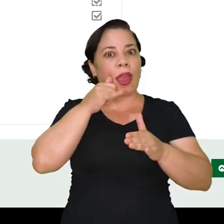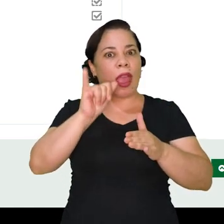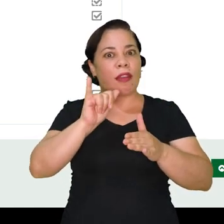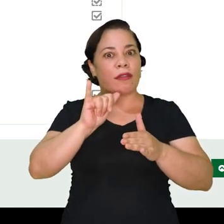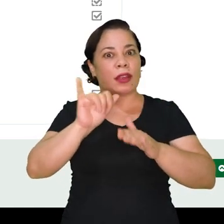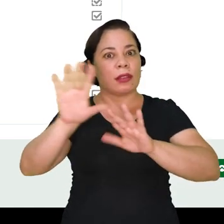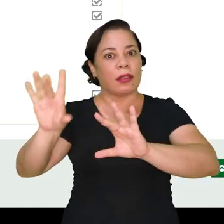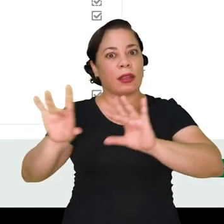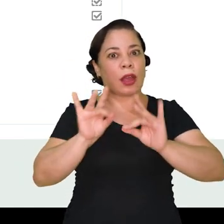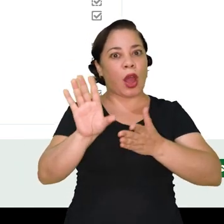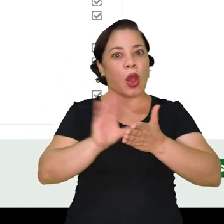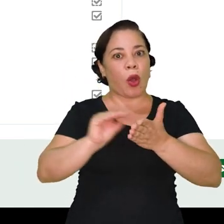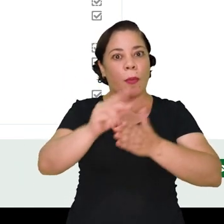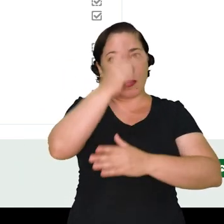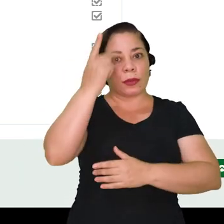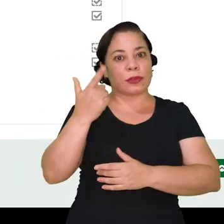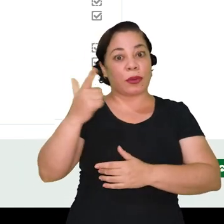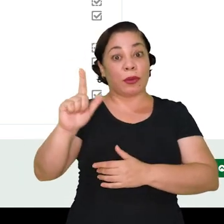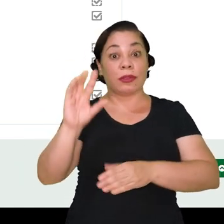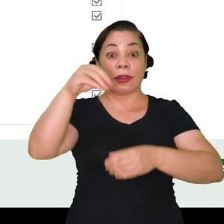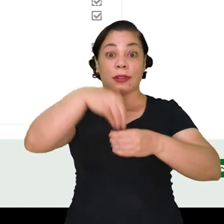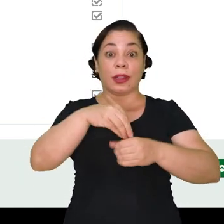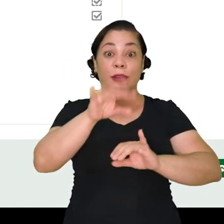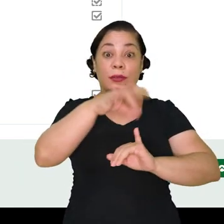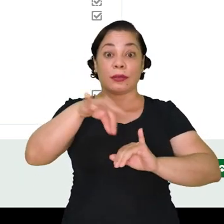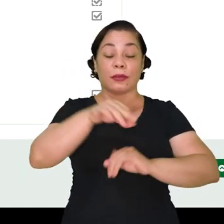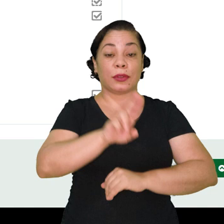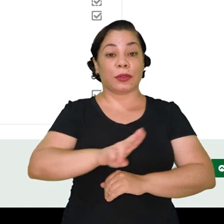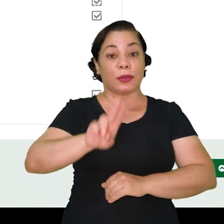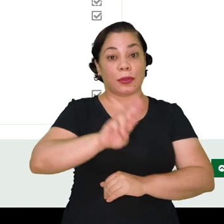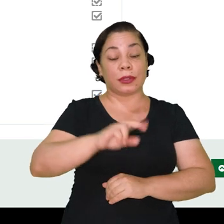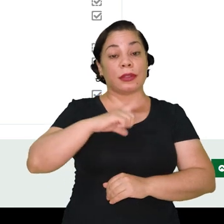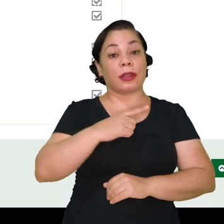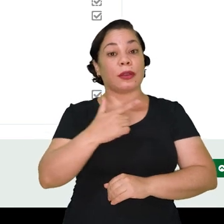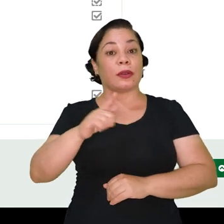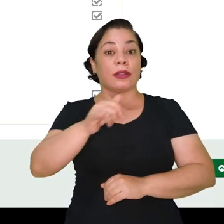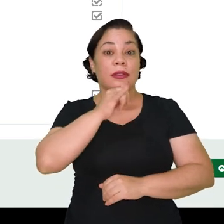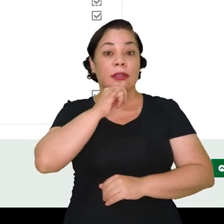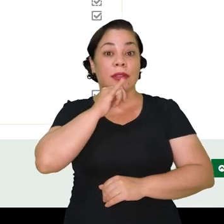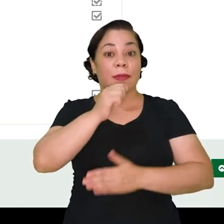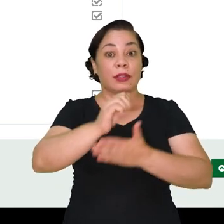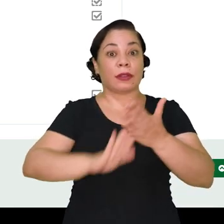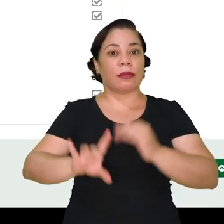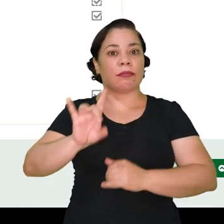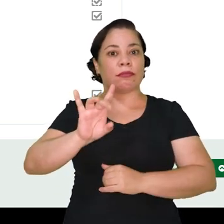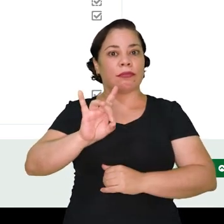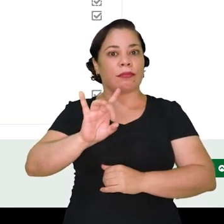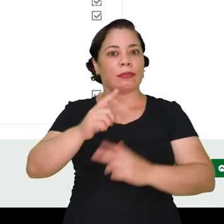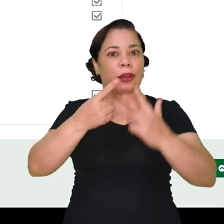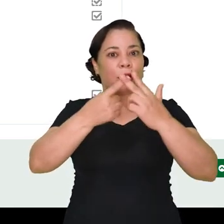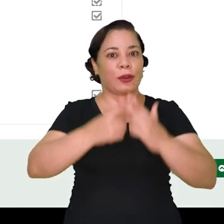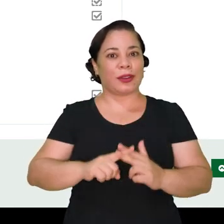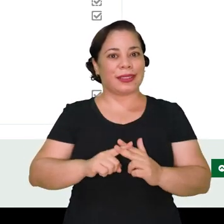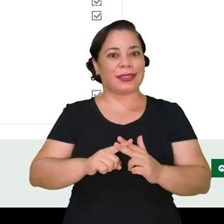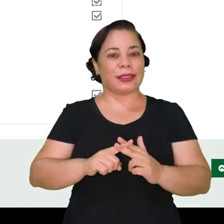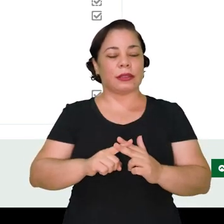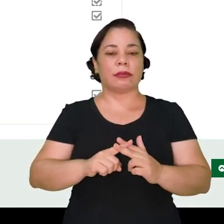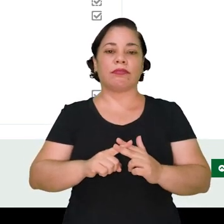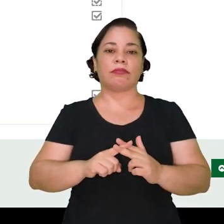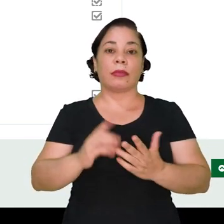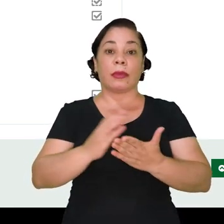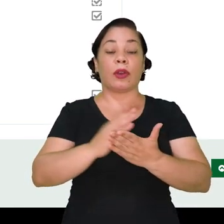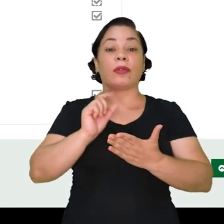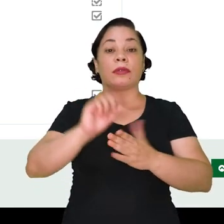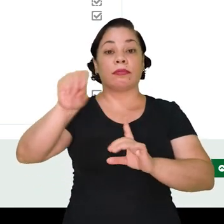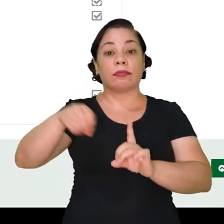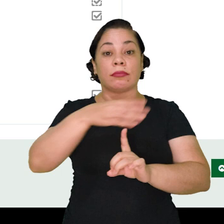IFES. E também tem alguns exemplos aqui de atividade com correção automática, ou seja, aquelas que o mediador